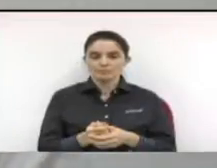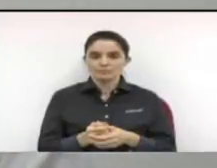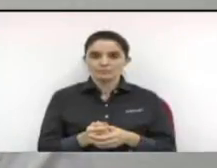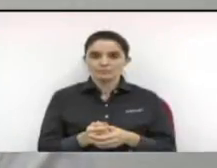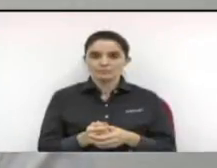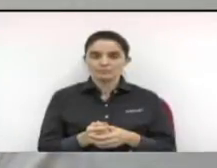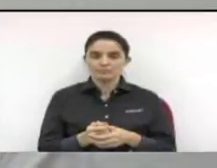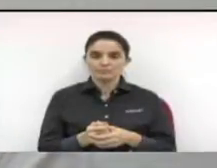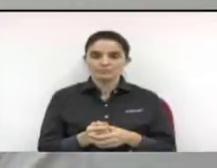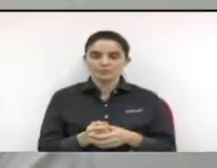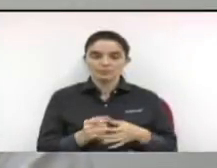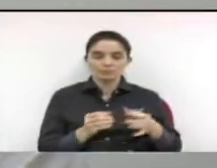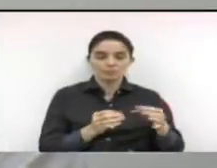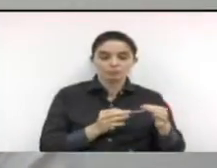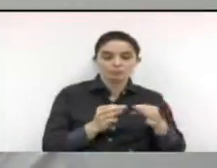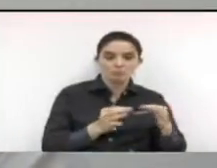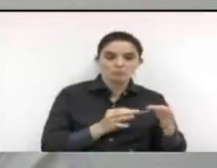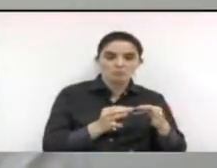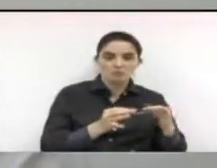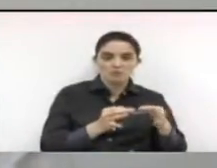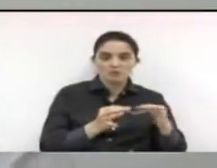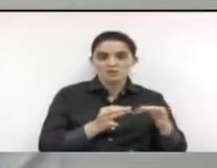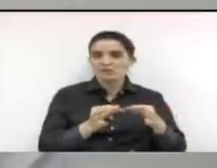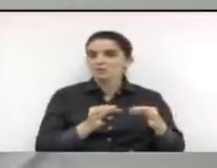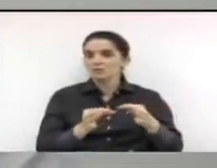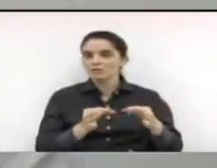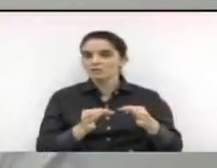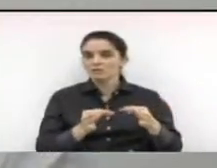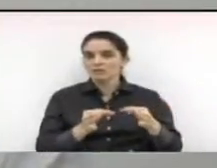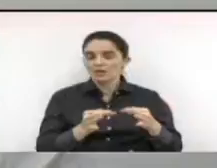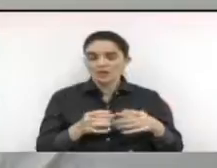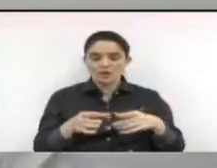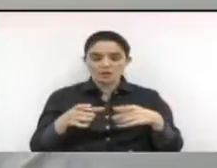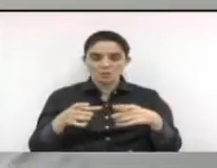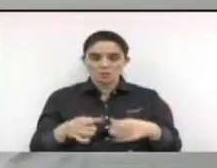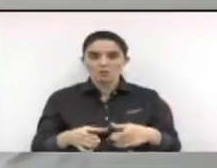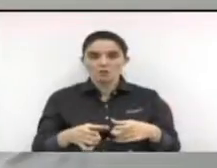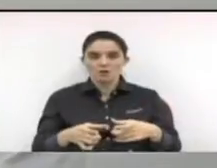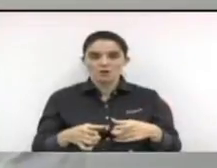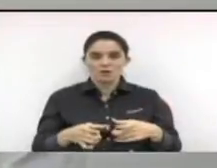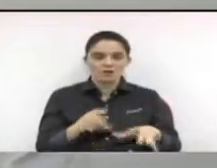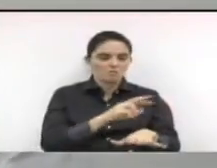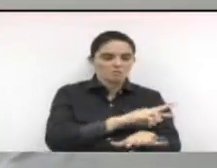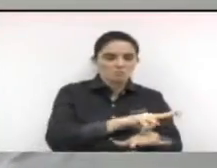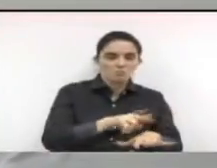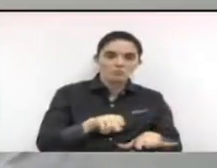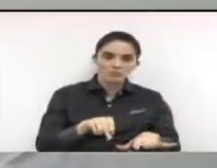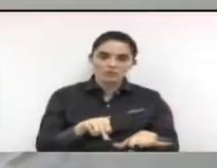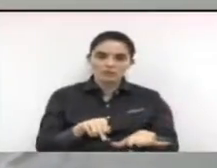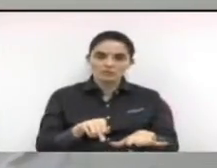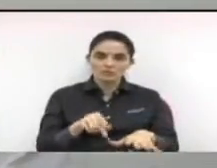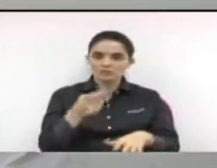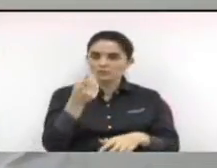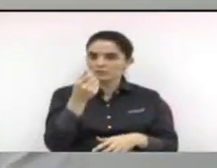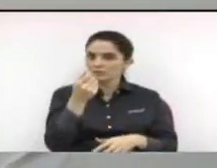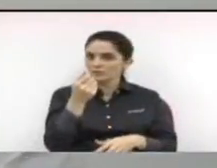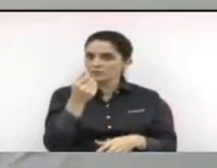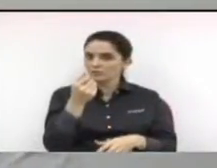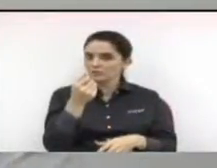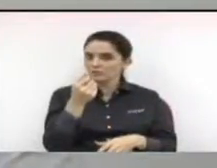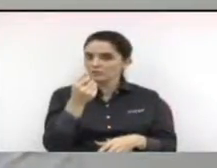a organização do OP na sua região, nas várias regiões, para que esse dinheiro também fosse